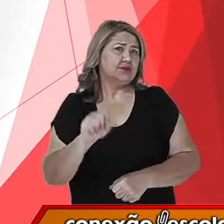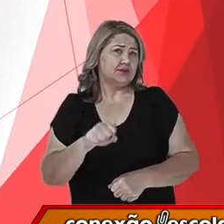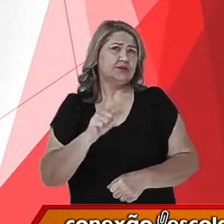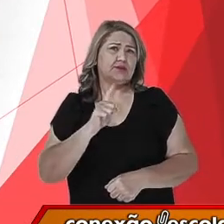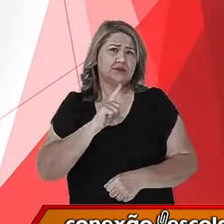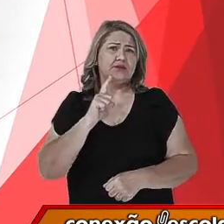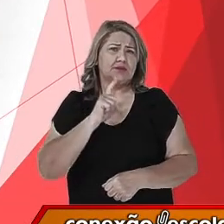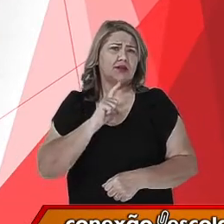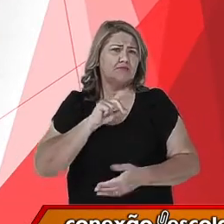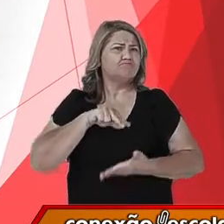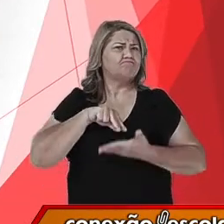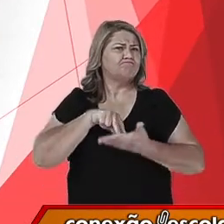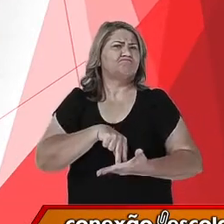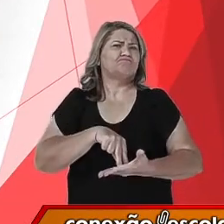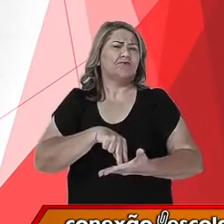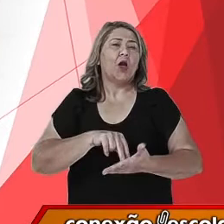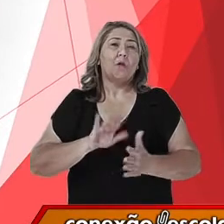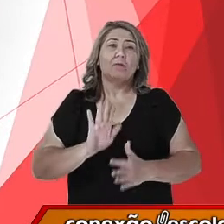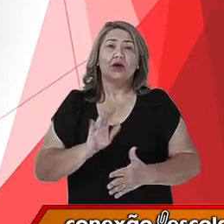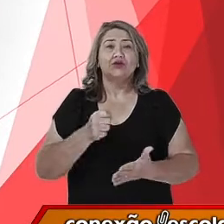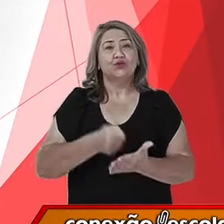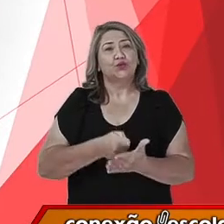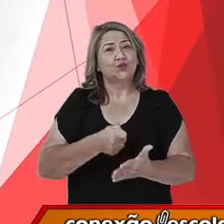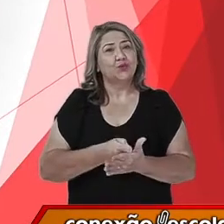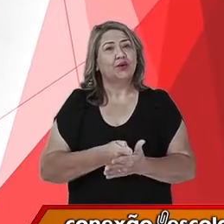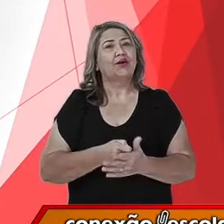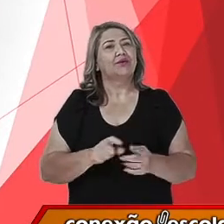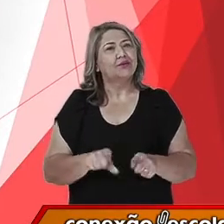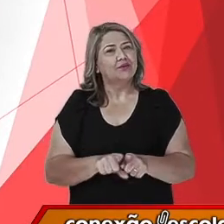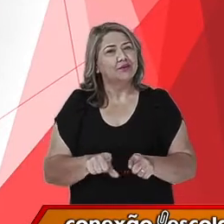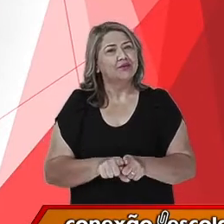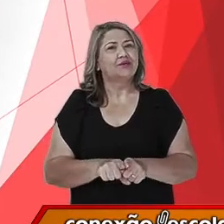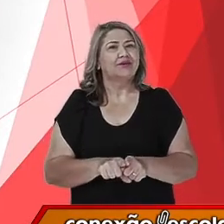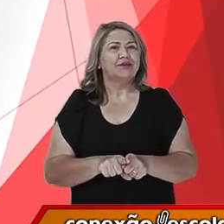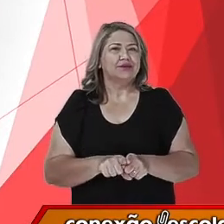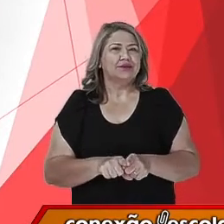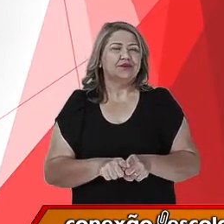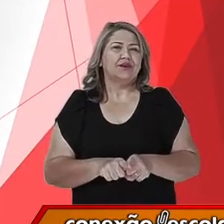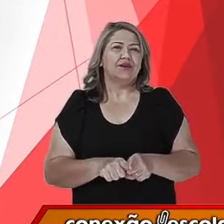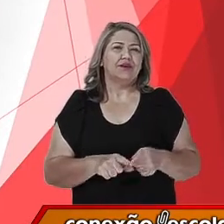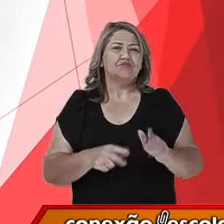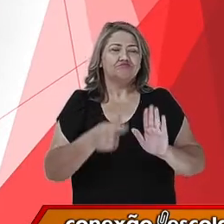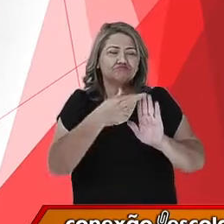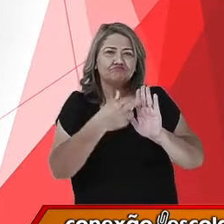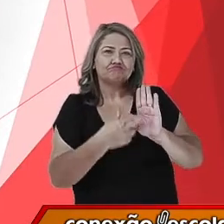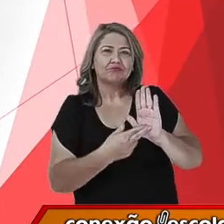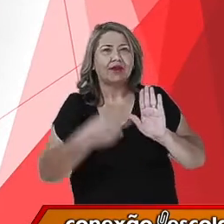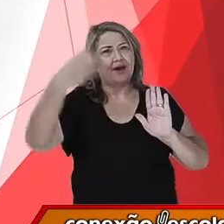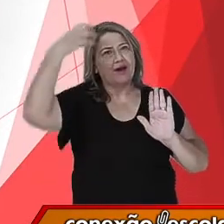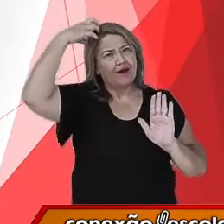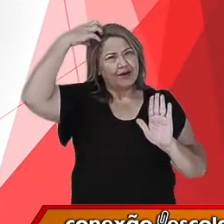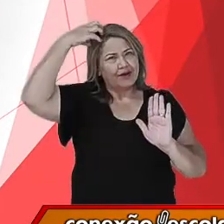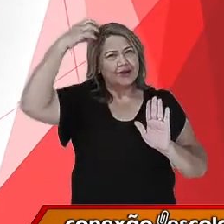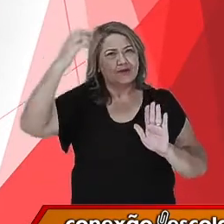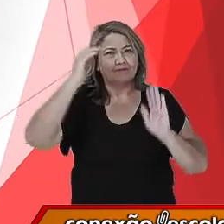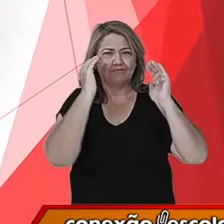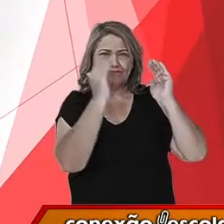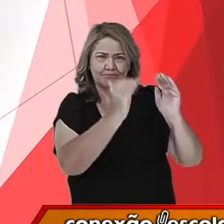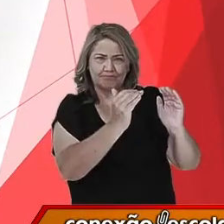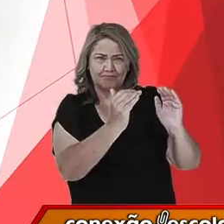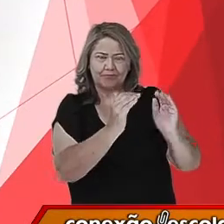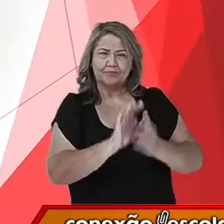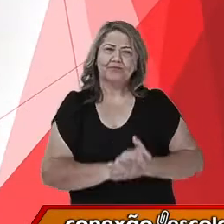resistência, mas eles também eram obrigados a seguir essas determinações do imperador. No